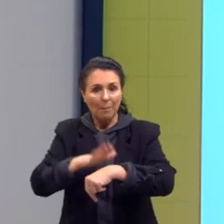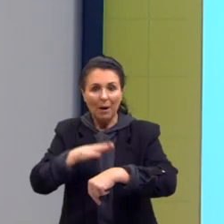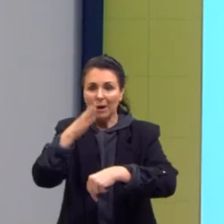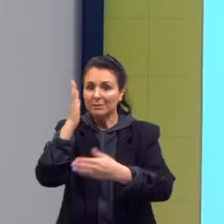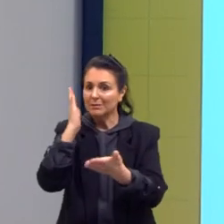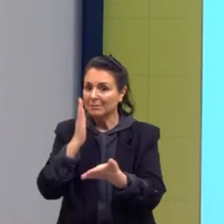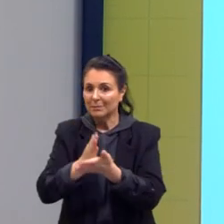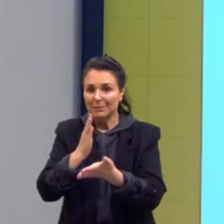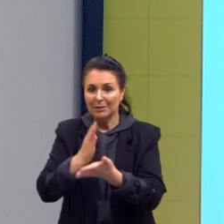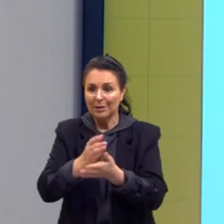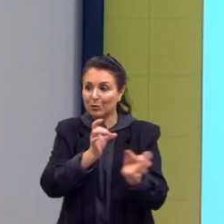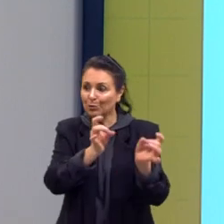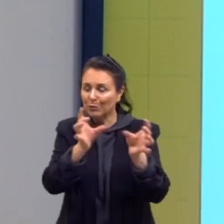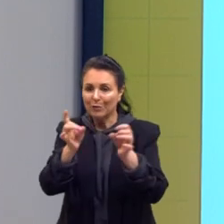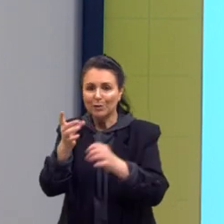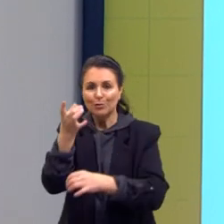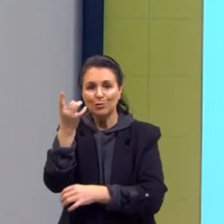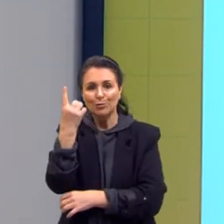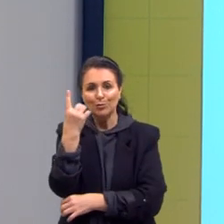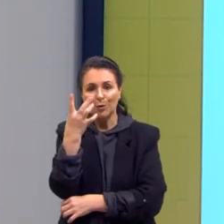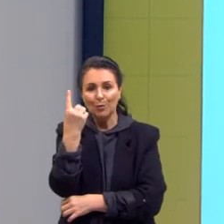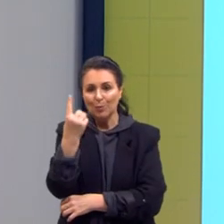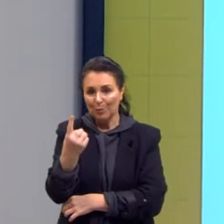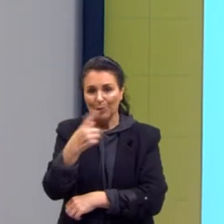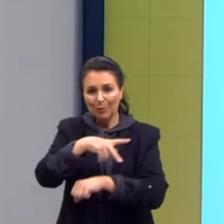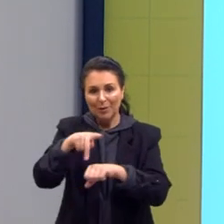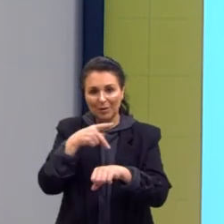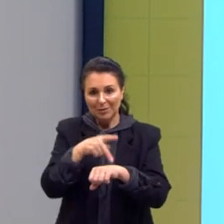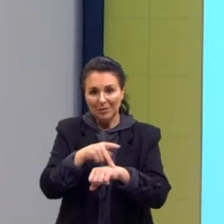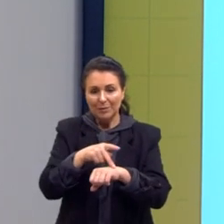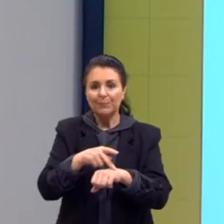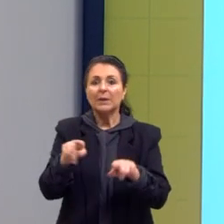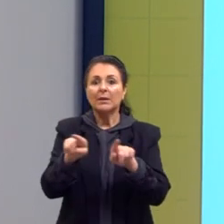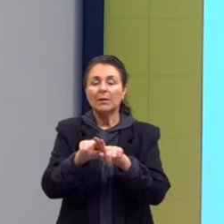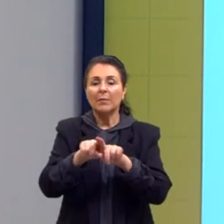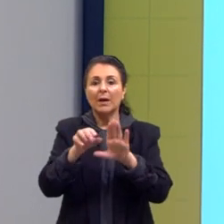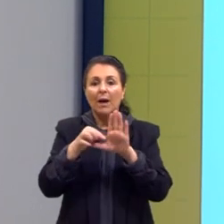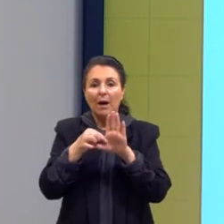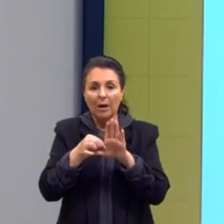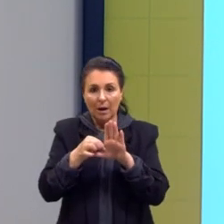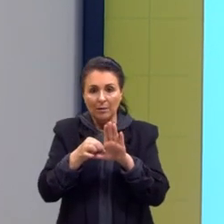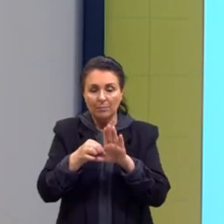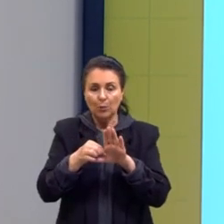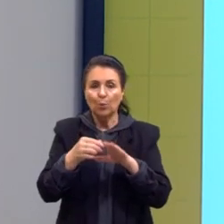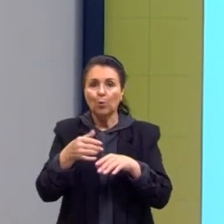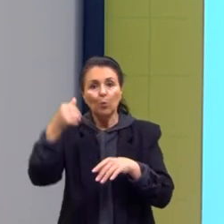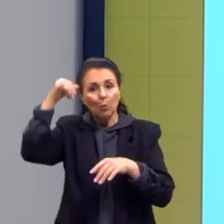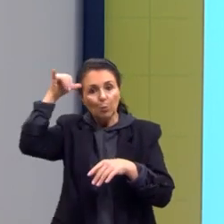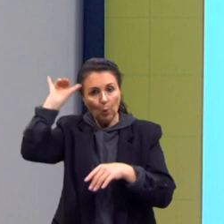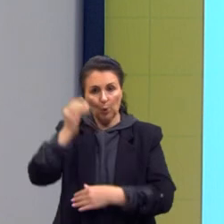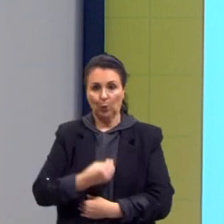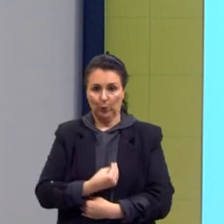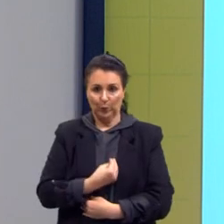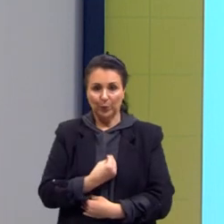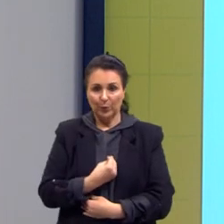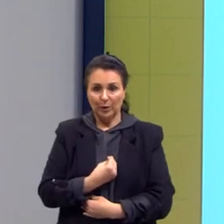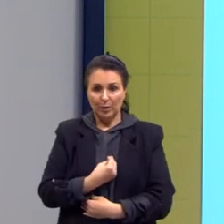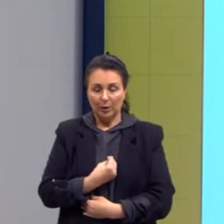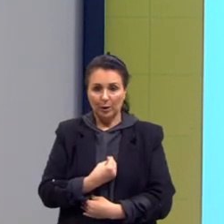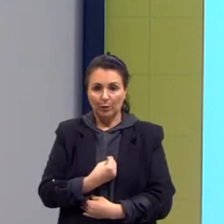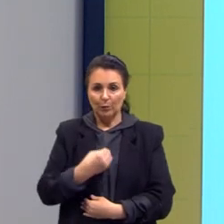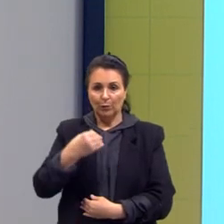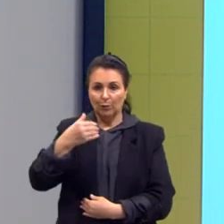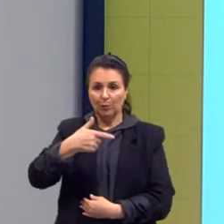sódio, certo? Depois nós temos carne, in natura, isso quer dizer, ou é o animal vivo, ou é aquela, né,